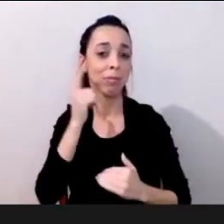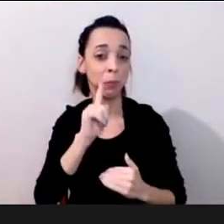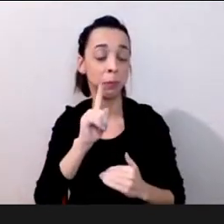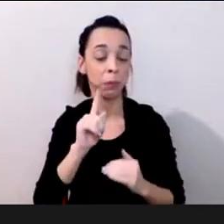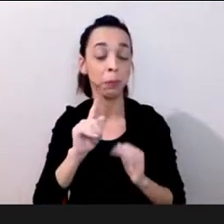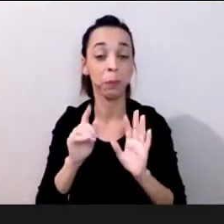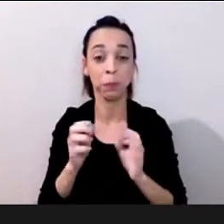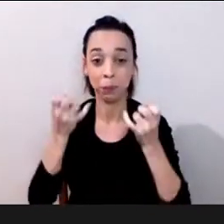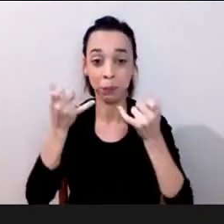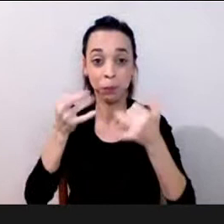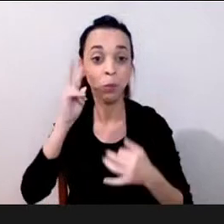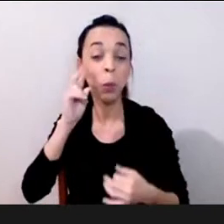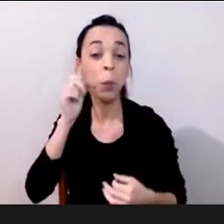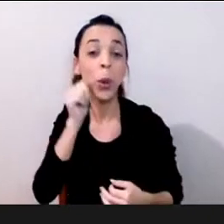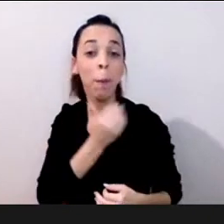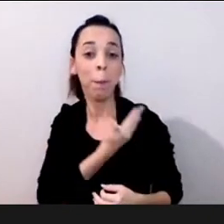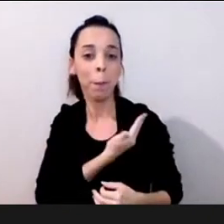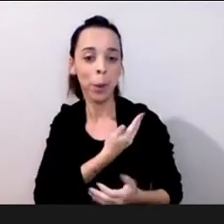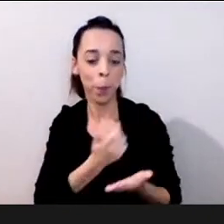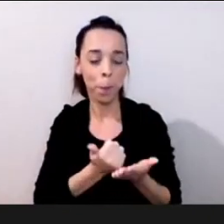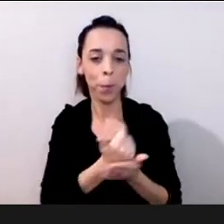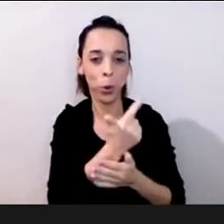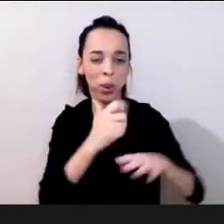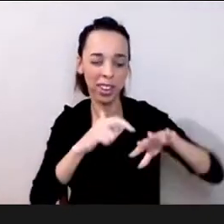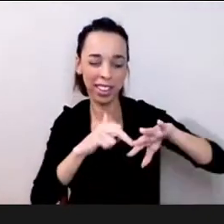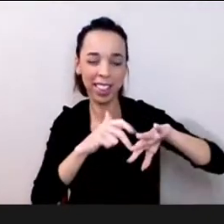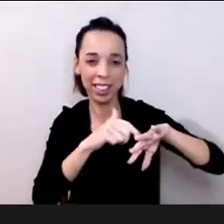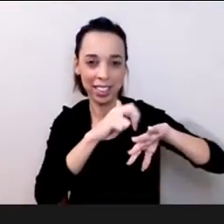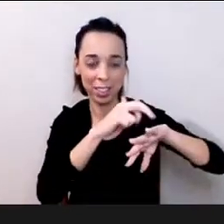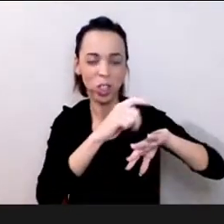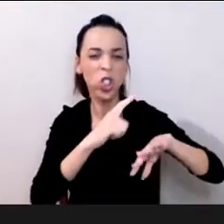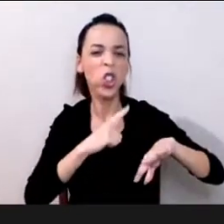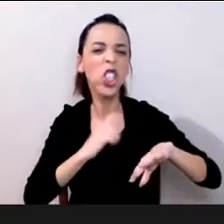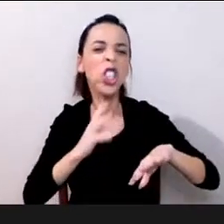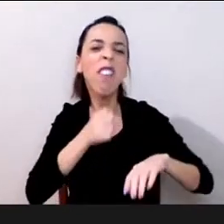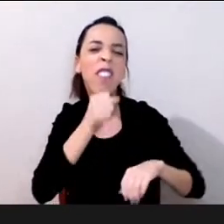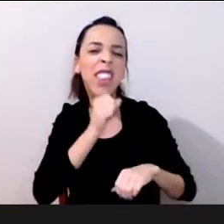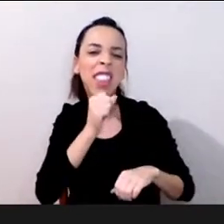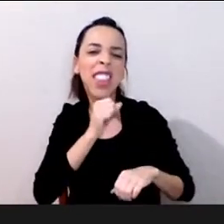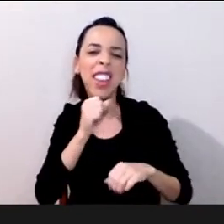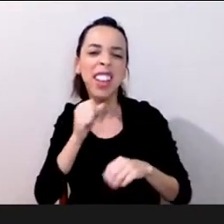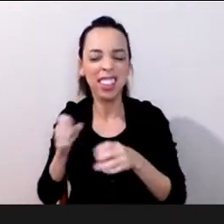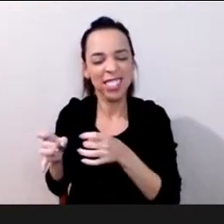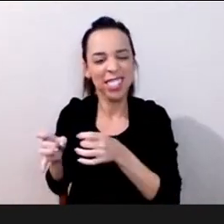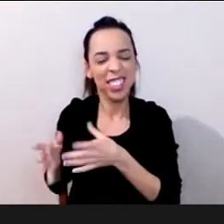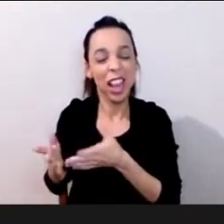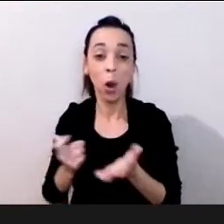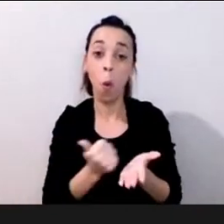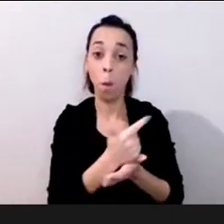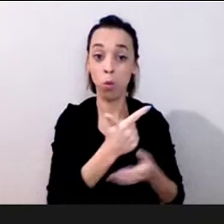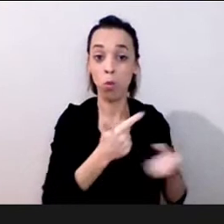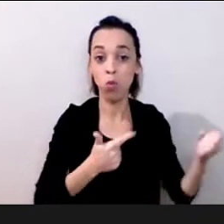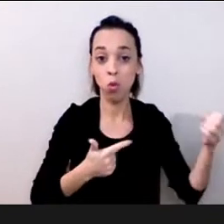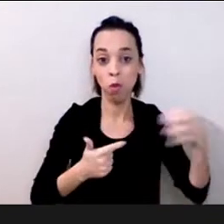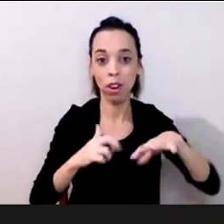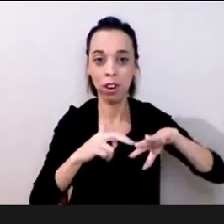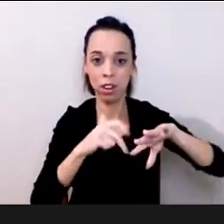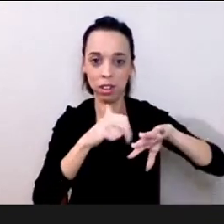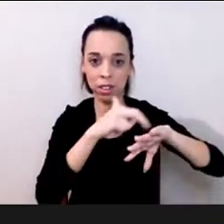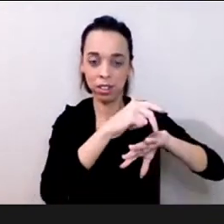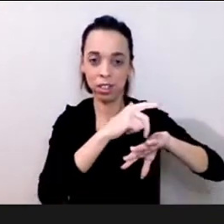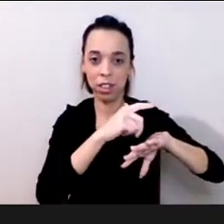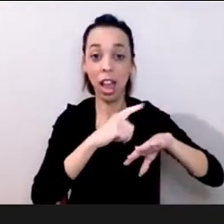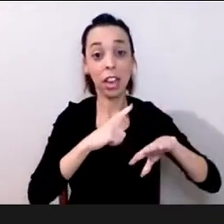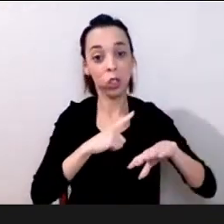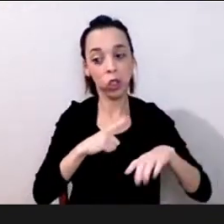casa ela tinha uma escada velha mas comprou uma escada nova e passado algum tempo eu fui a casa dela e ela tinha as duas escadas